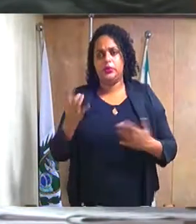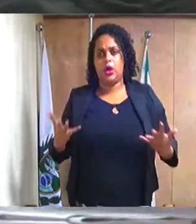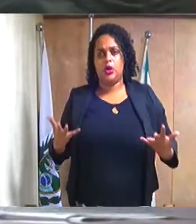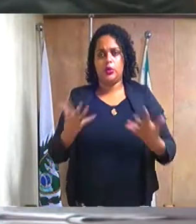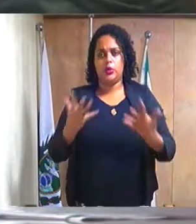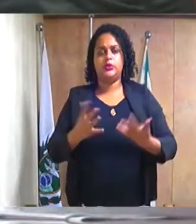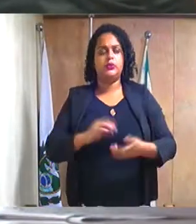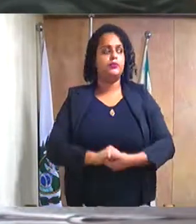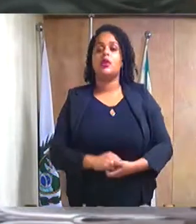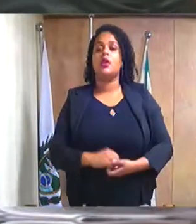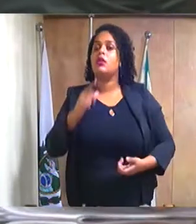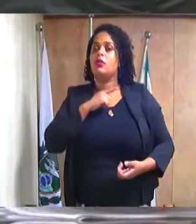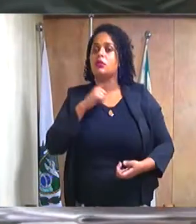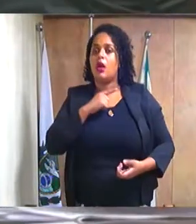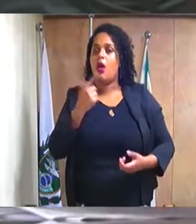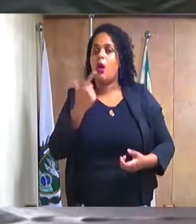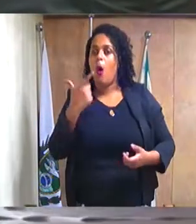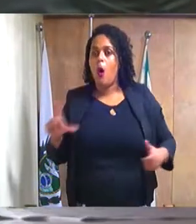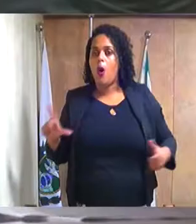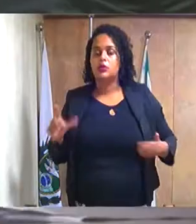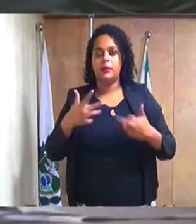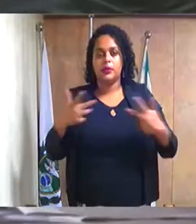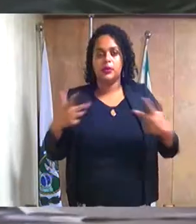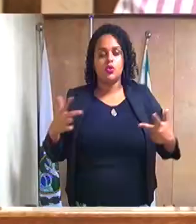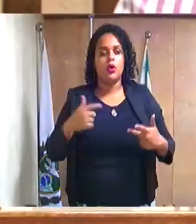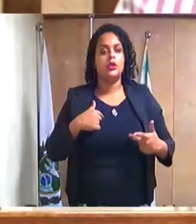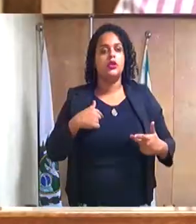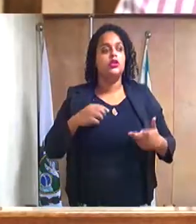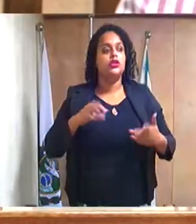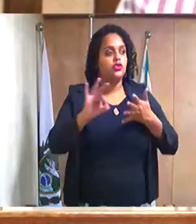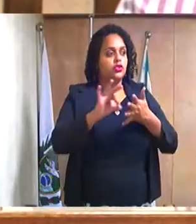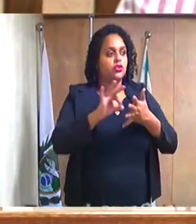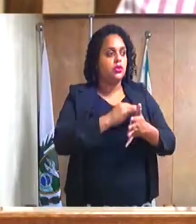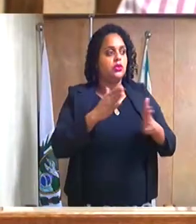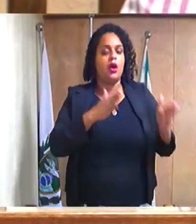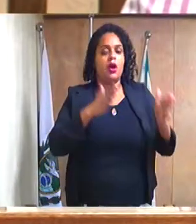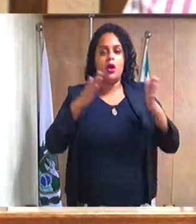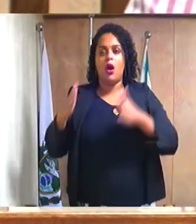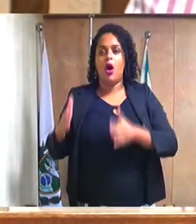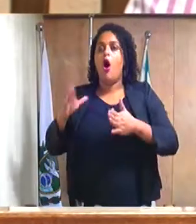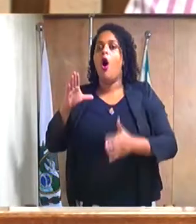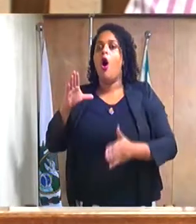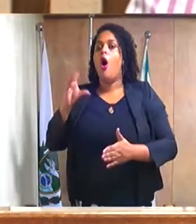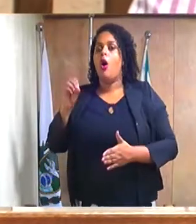Não havendo mais nenhum inscrito nesta noite, passaremos agora para a ordem do dia.